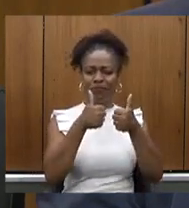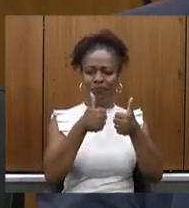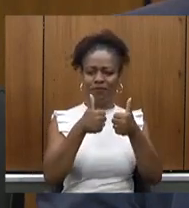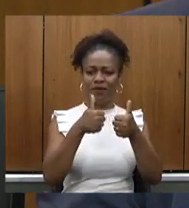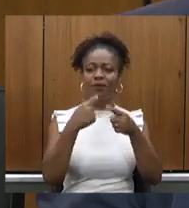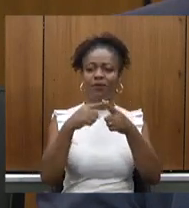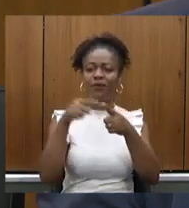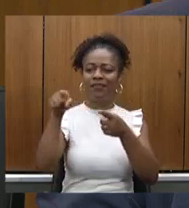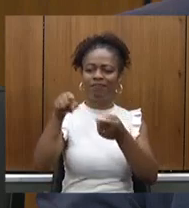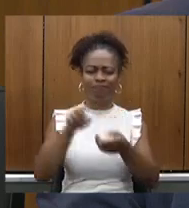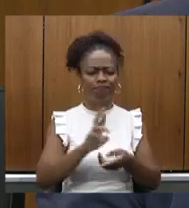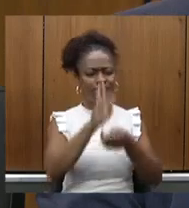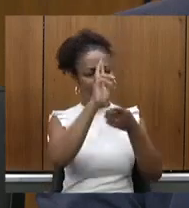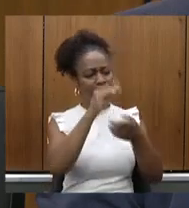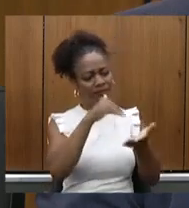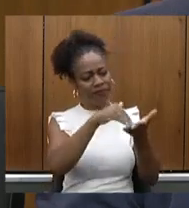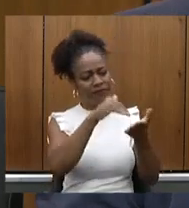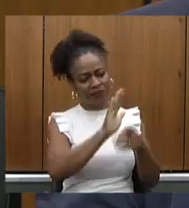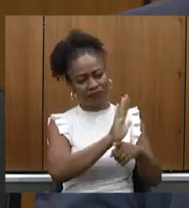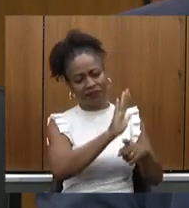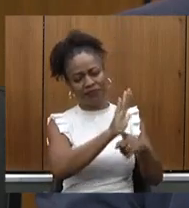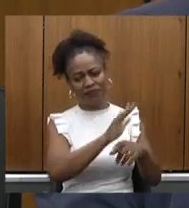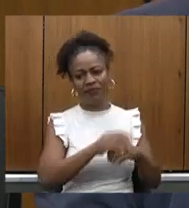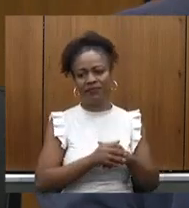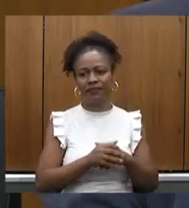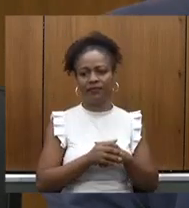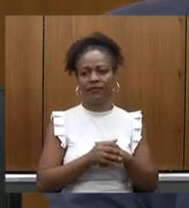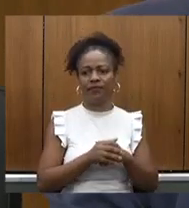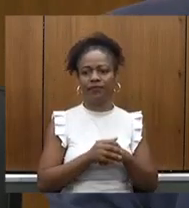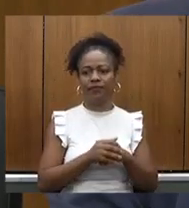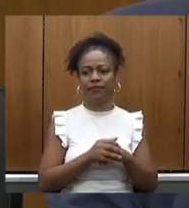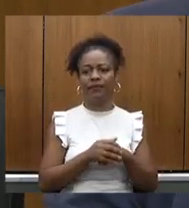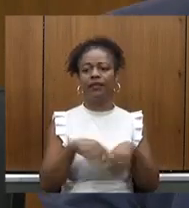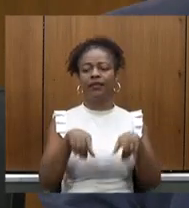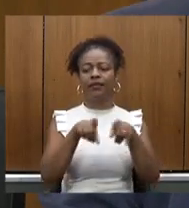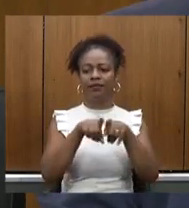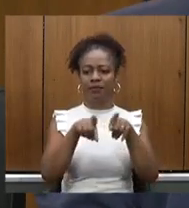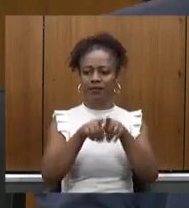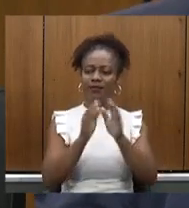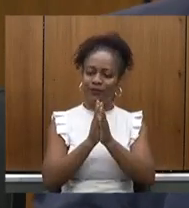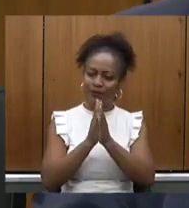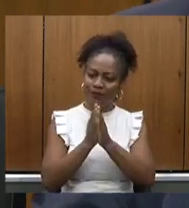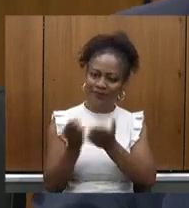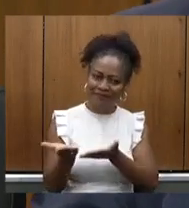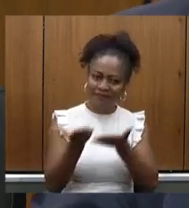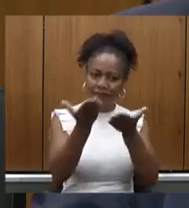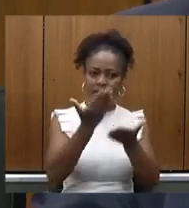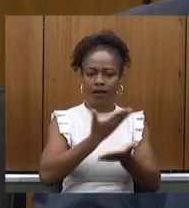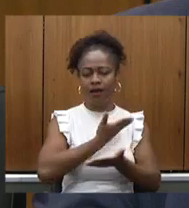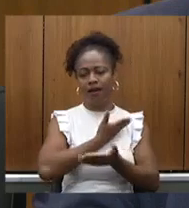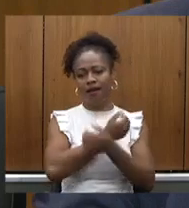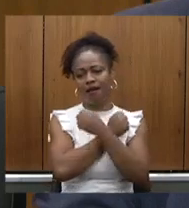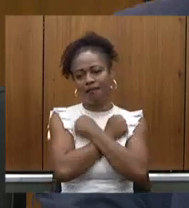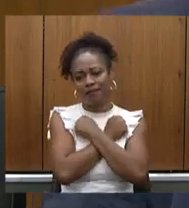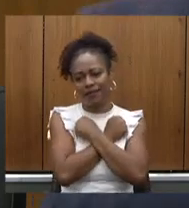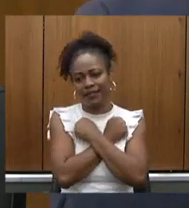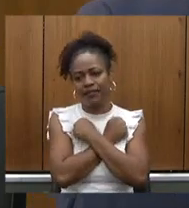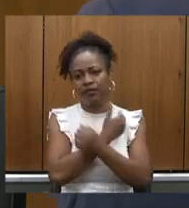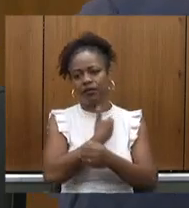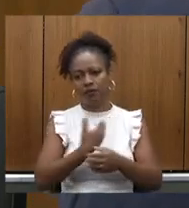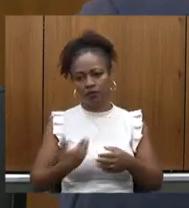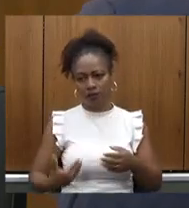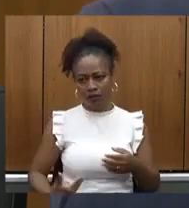sua Fábio e esse é o nome também eu peço que leve um grande abraço ao nosso governador que está fazendo a diferença